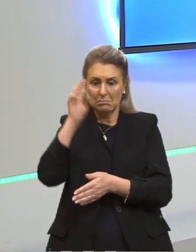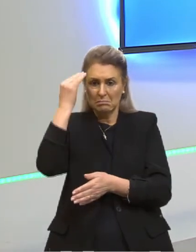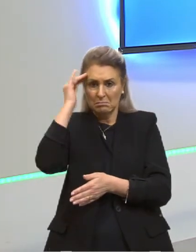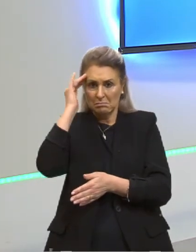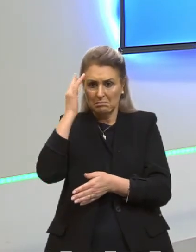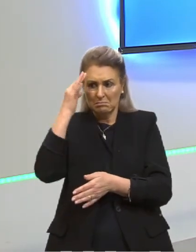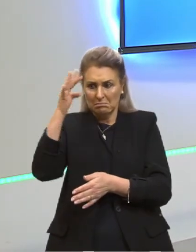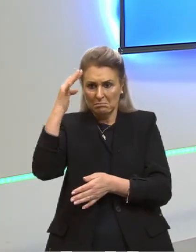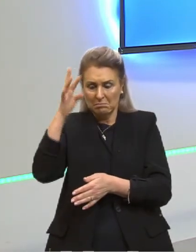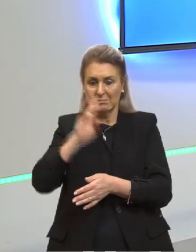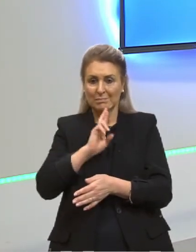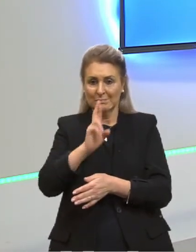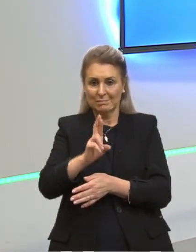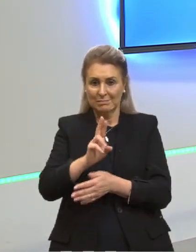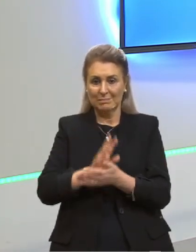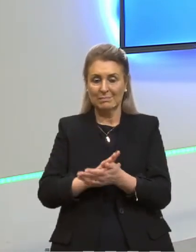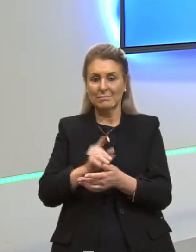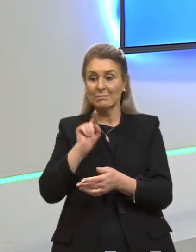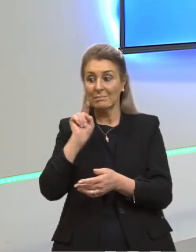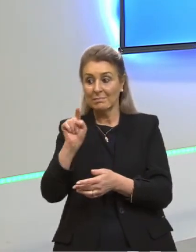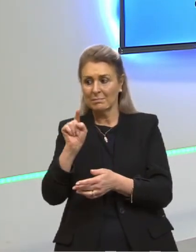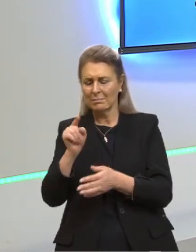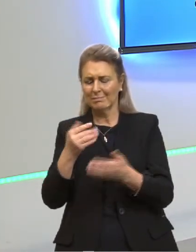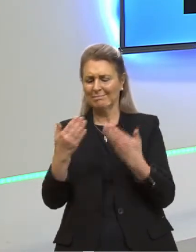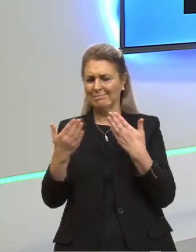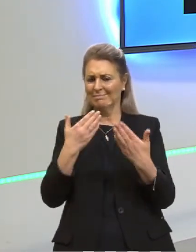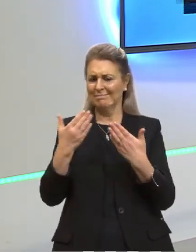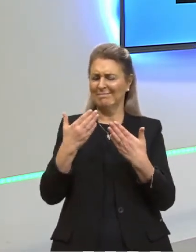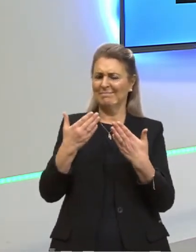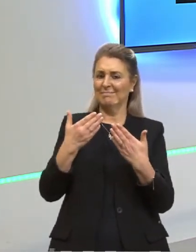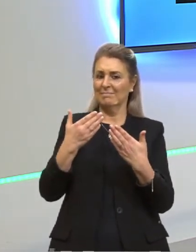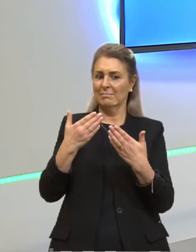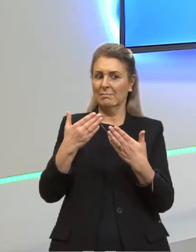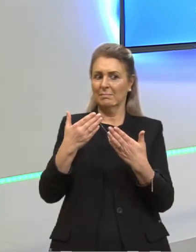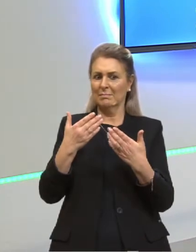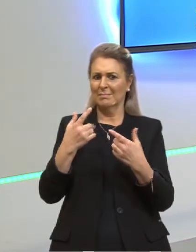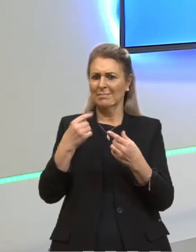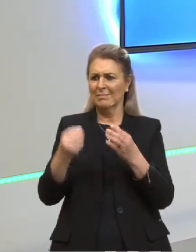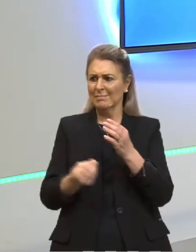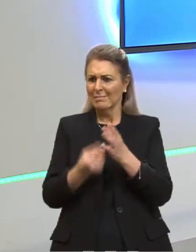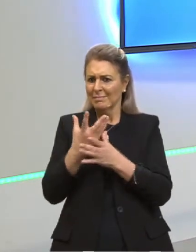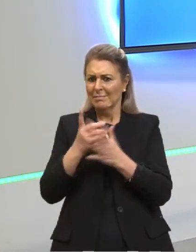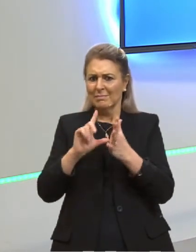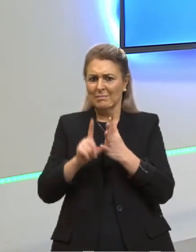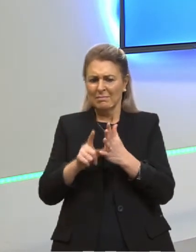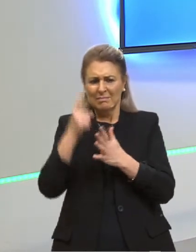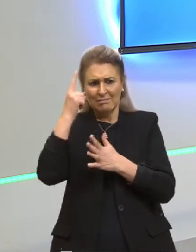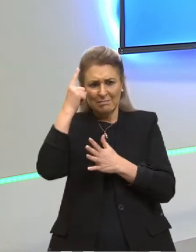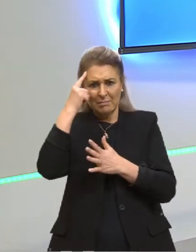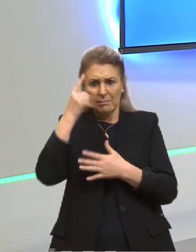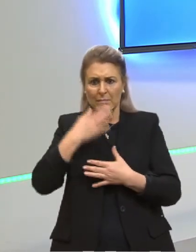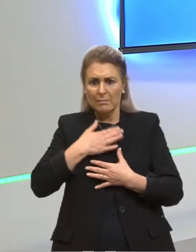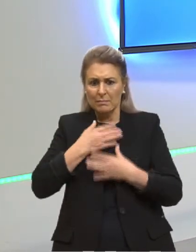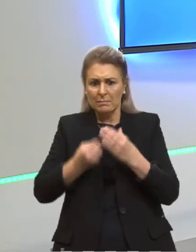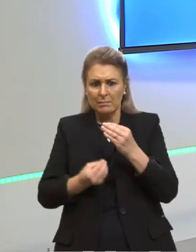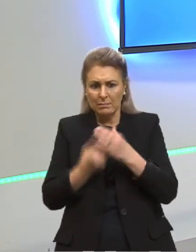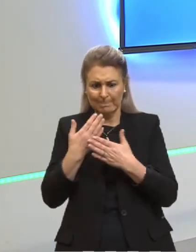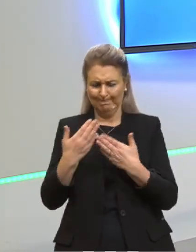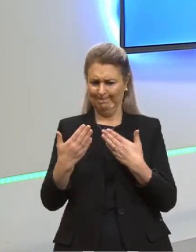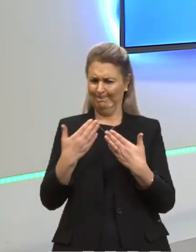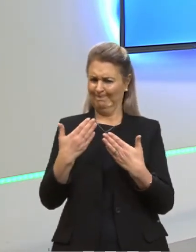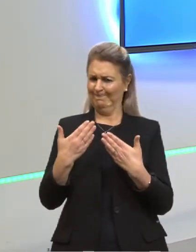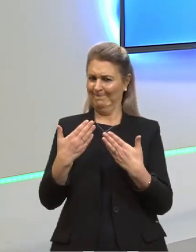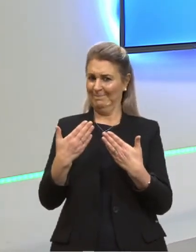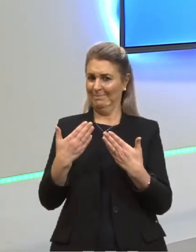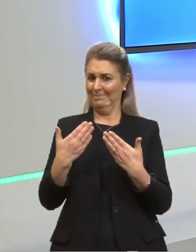que seria essa resposta. Então, ele mesmo duvidou do que ele criou, incrivelmente, ele mesmo não acreditou no que ele